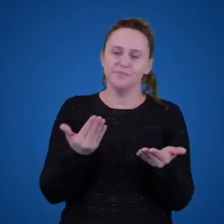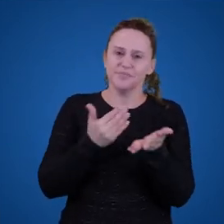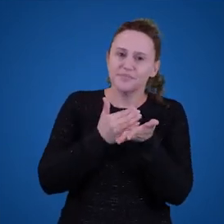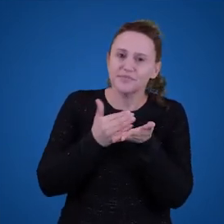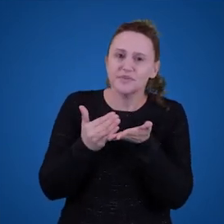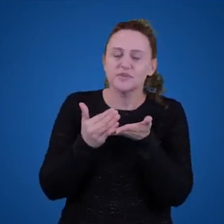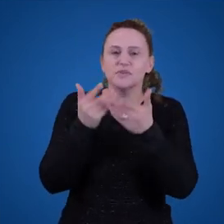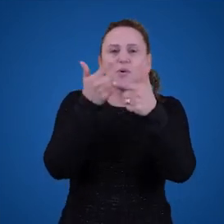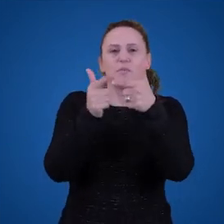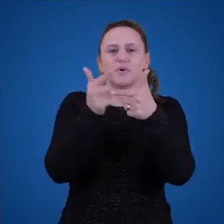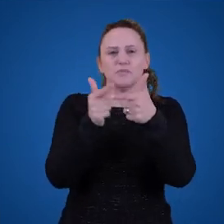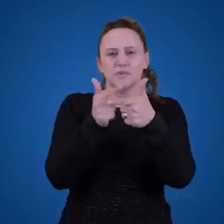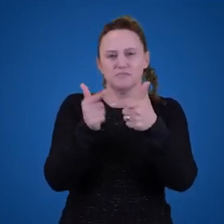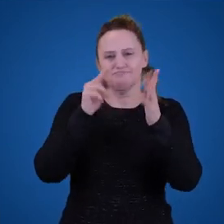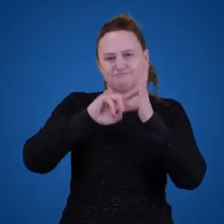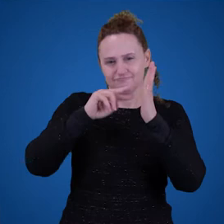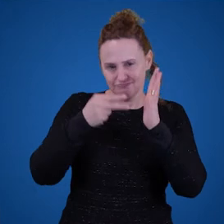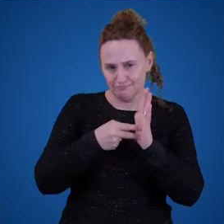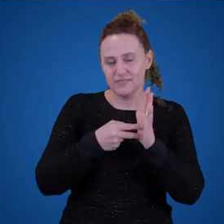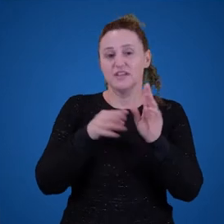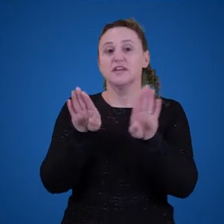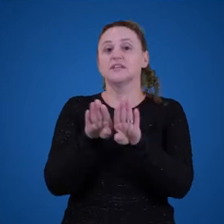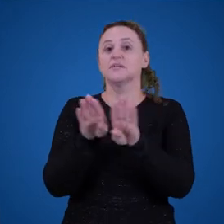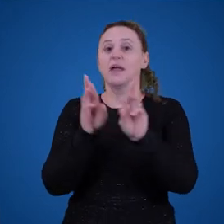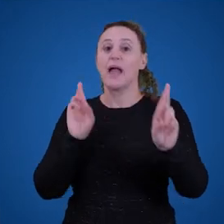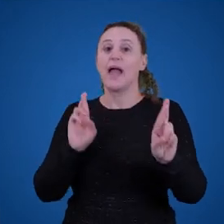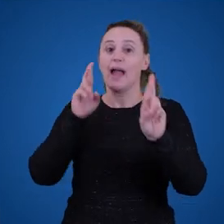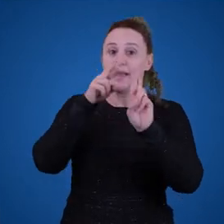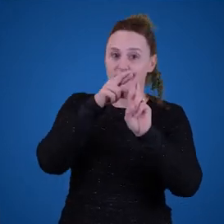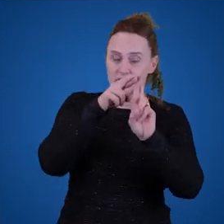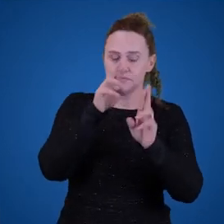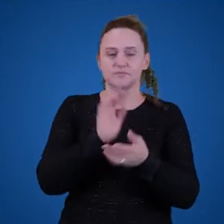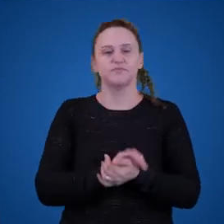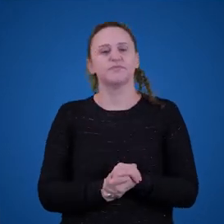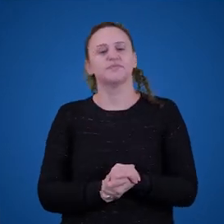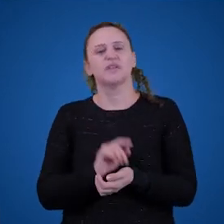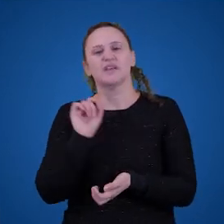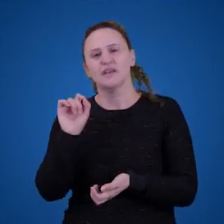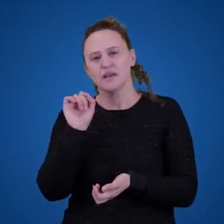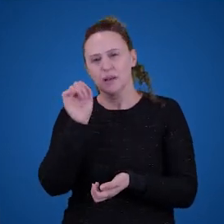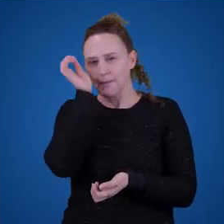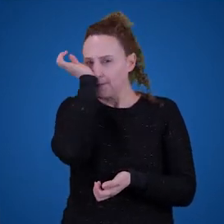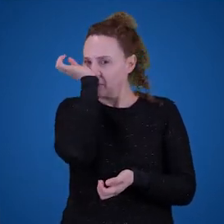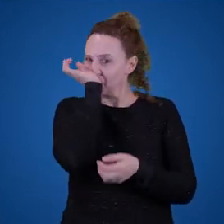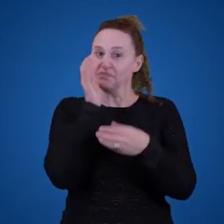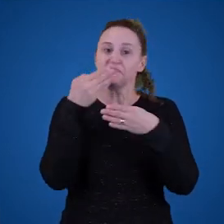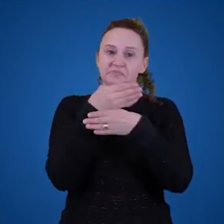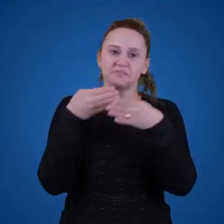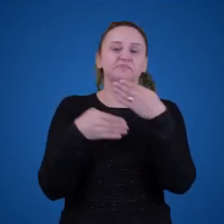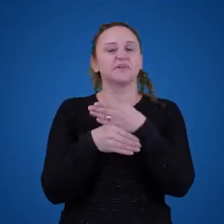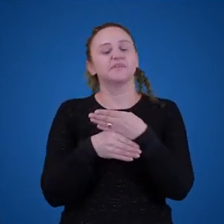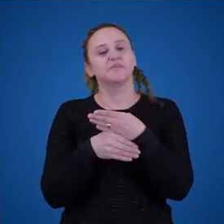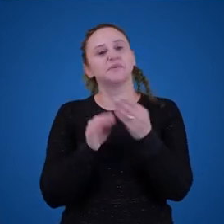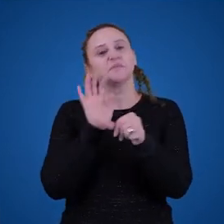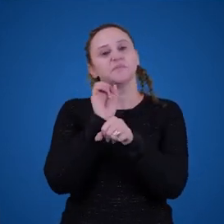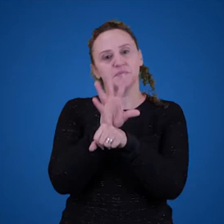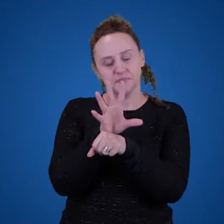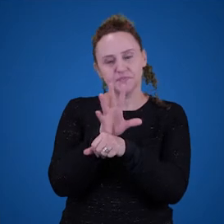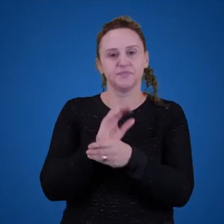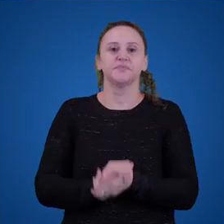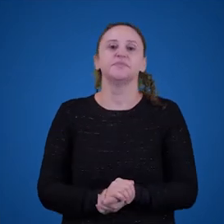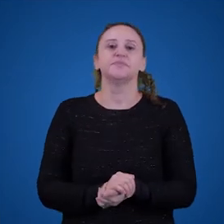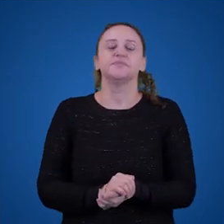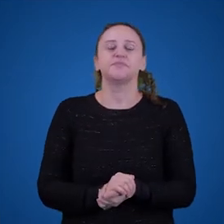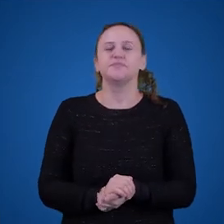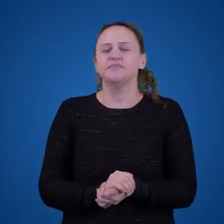a introdução ao problema do significado e da referência. Como sempre, vocês vão ter um PowerPoint aqui, que eu vou acompanhar, e que a gente